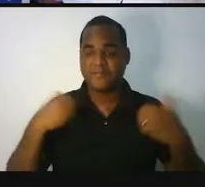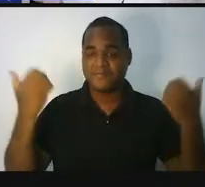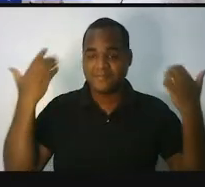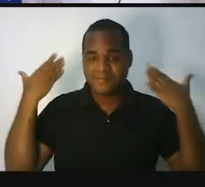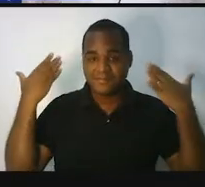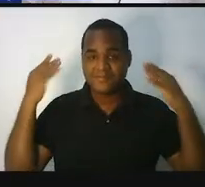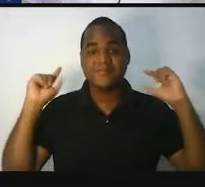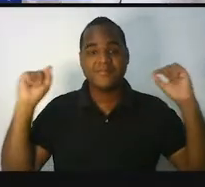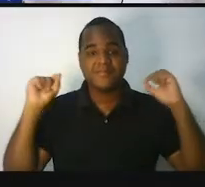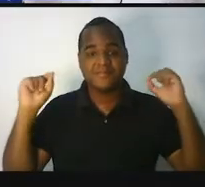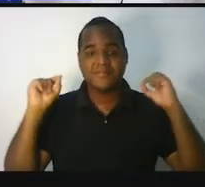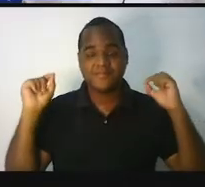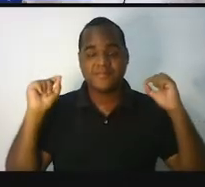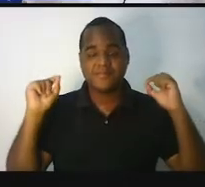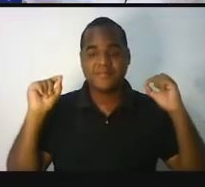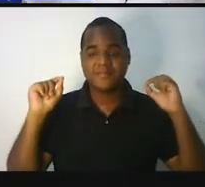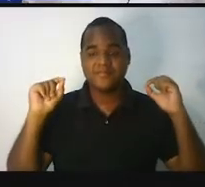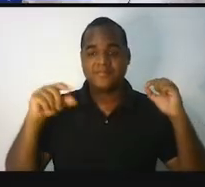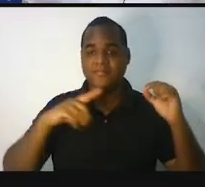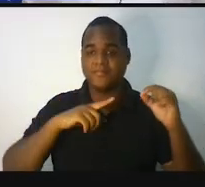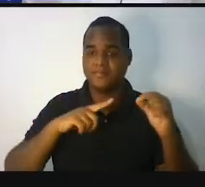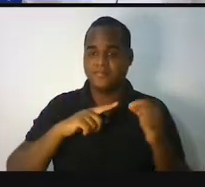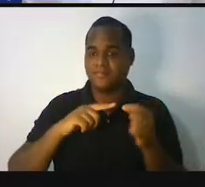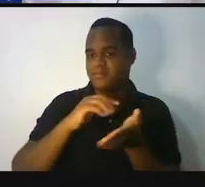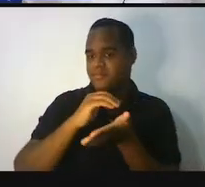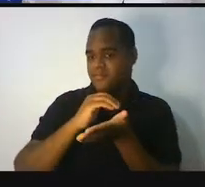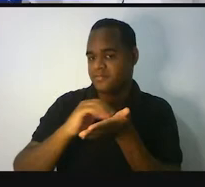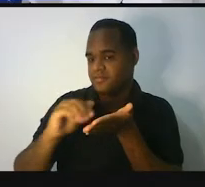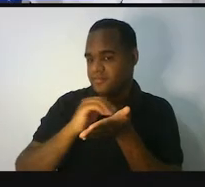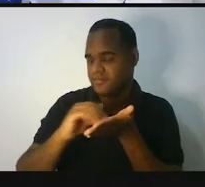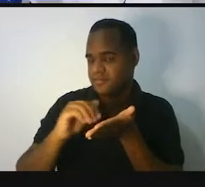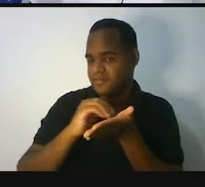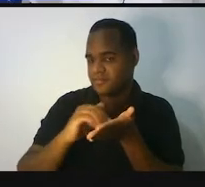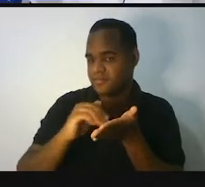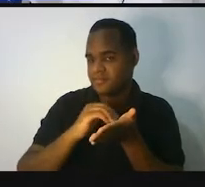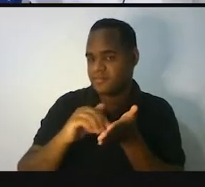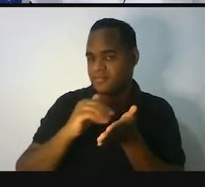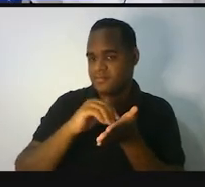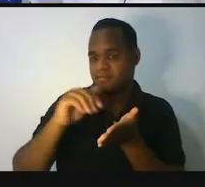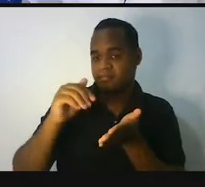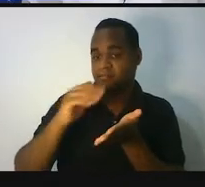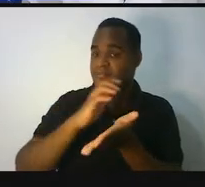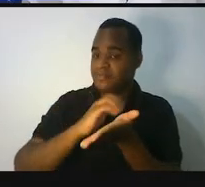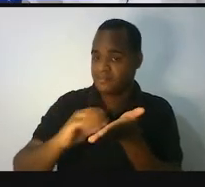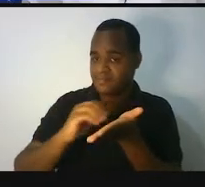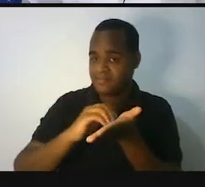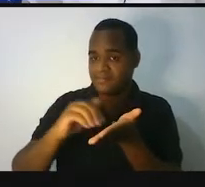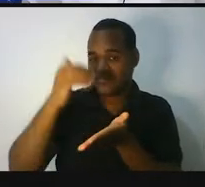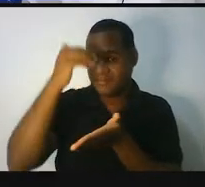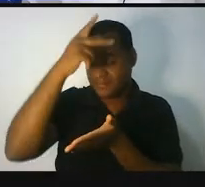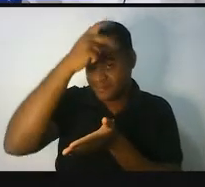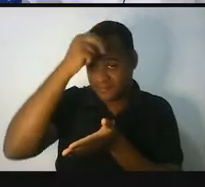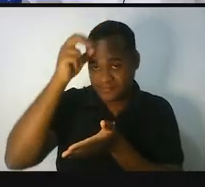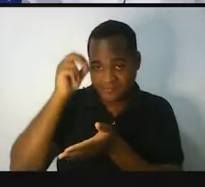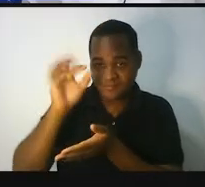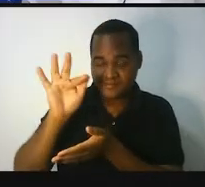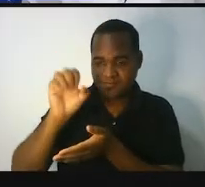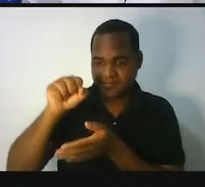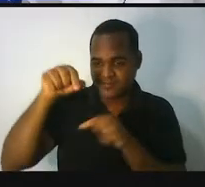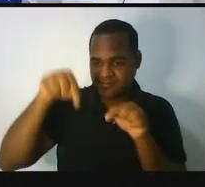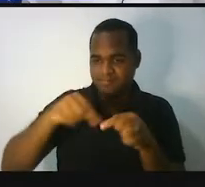você vê, atrás de mim tem um cartaz da Secretaria